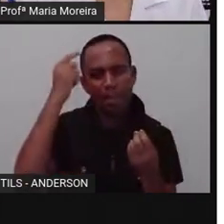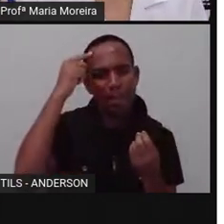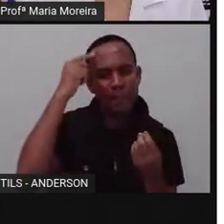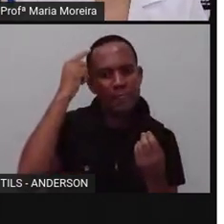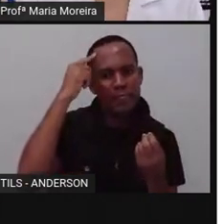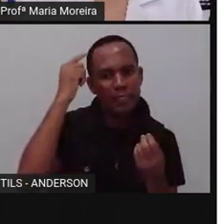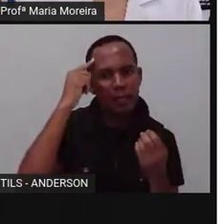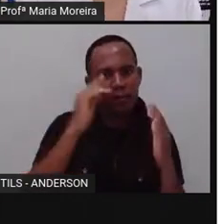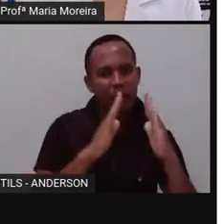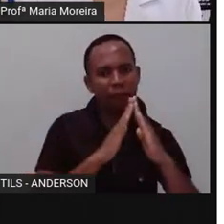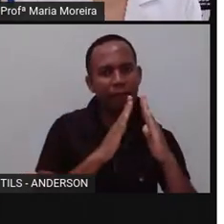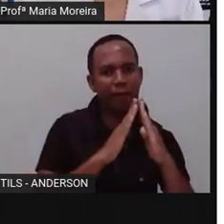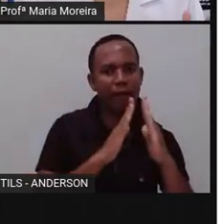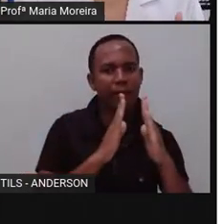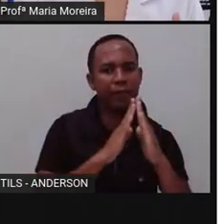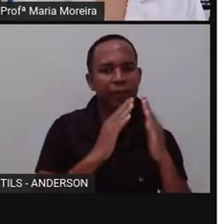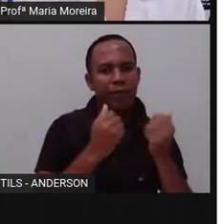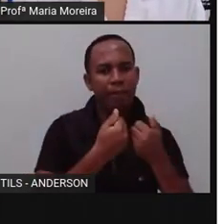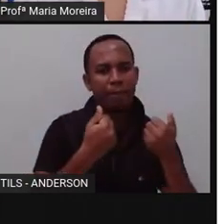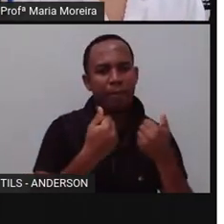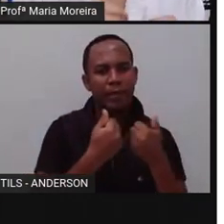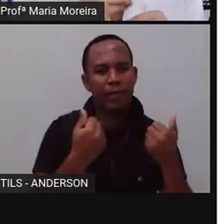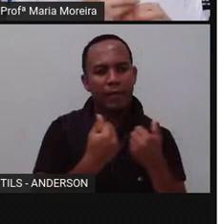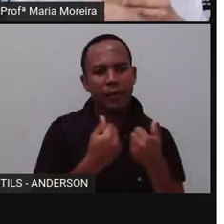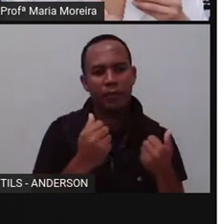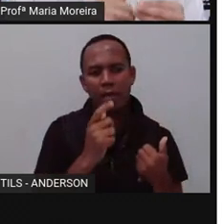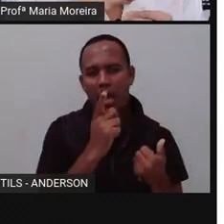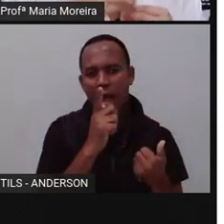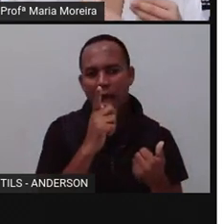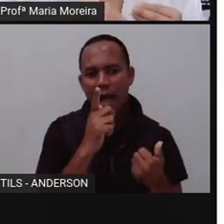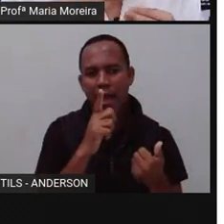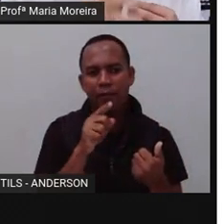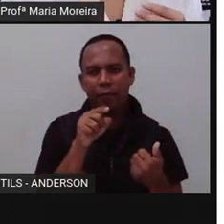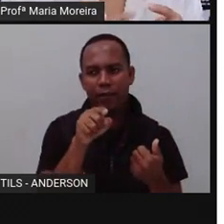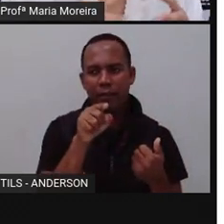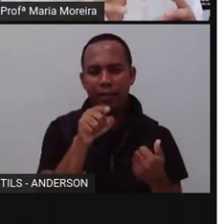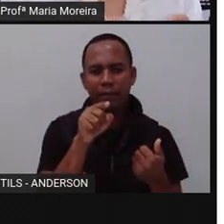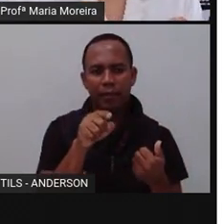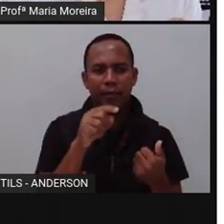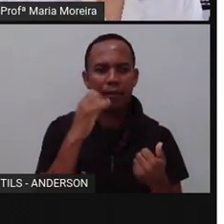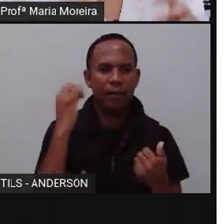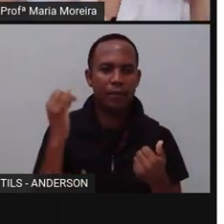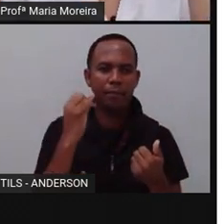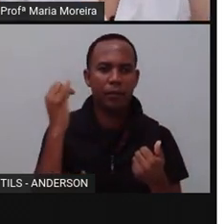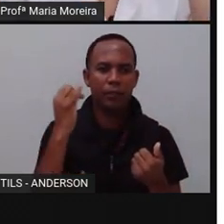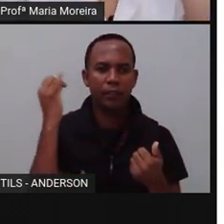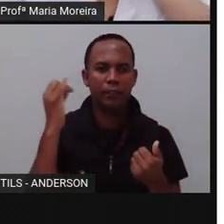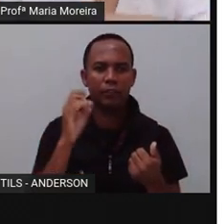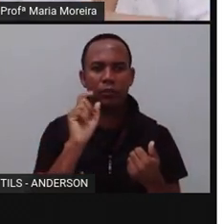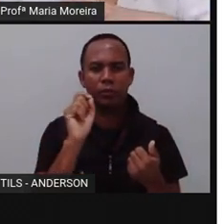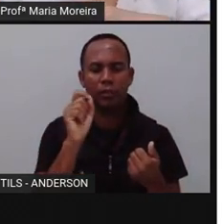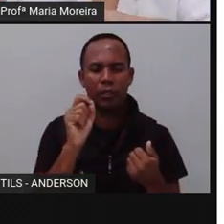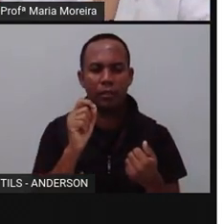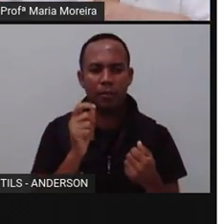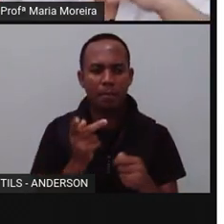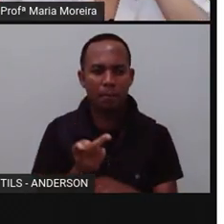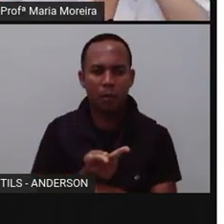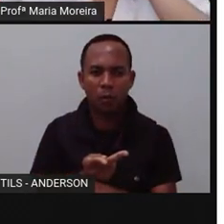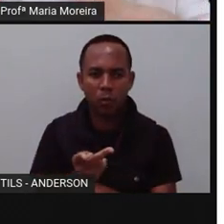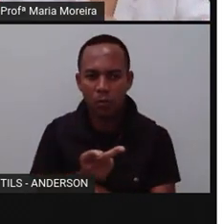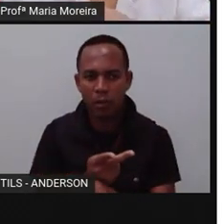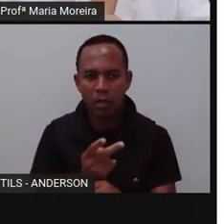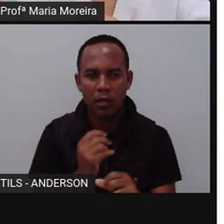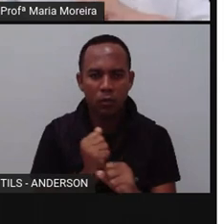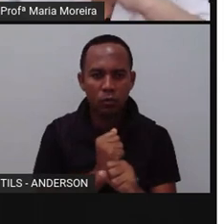que relatasse isso muito bem. Então, as pessoas, esses humanos, eles procuravam construir a sua moradia,